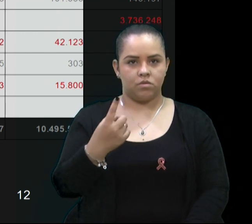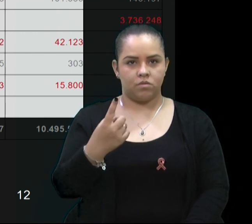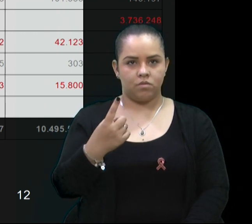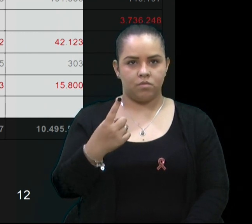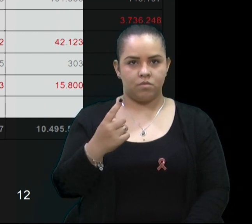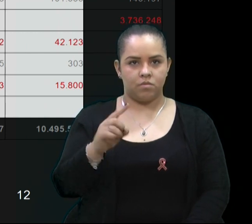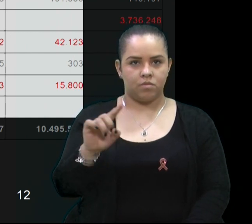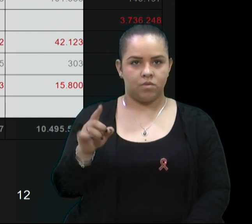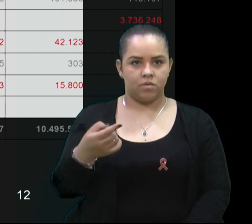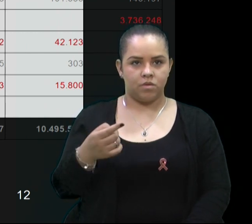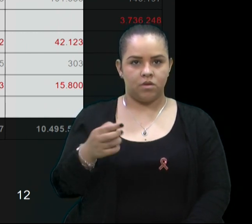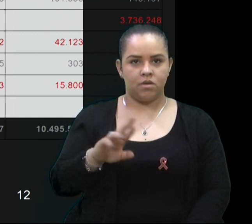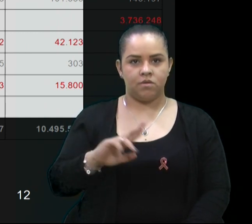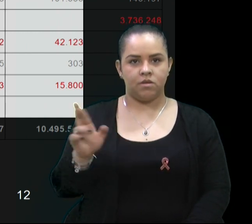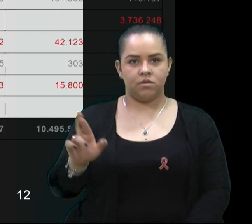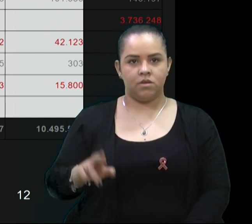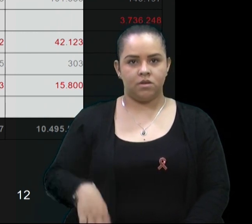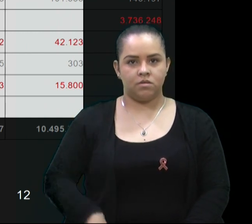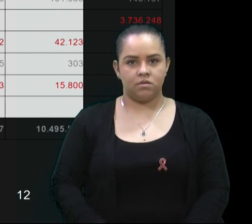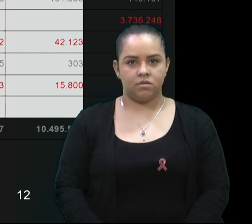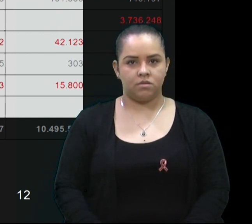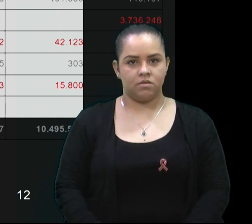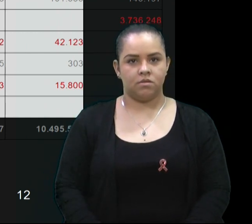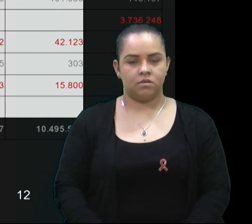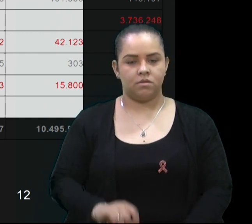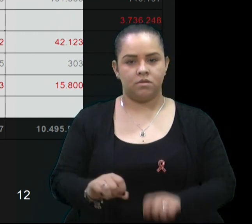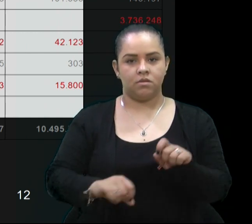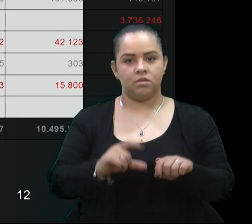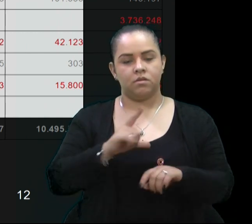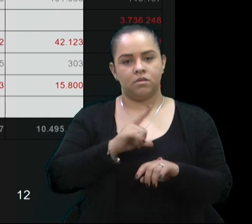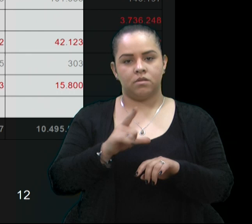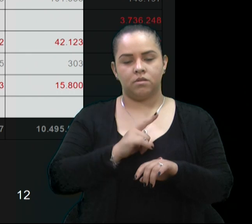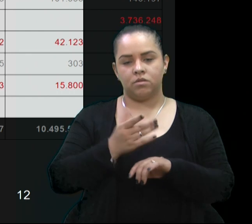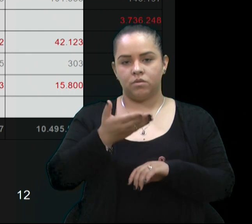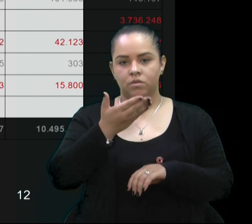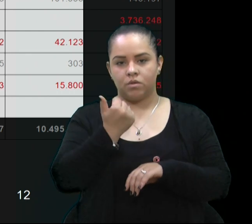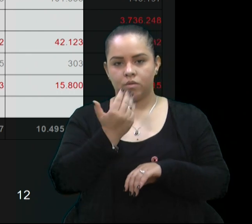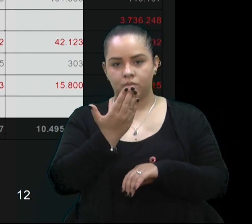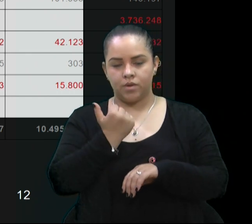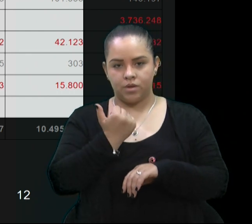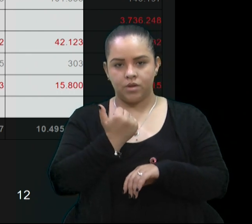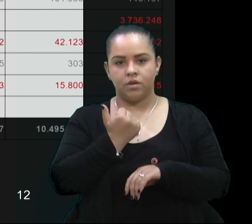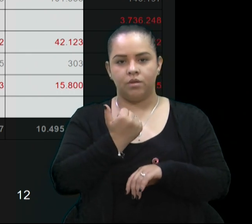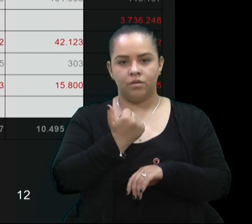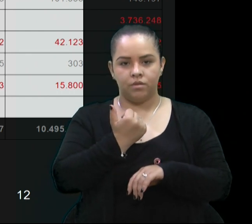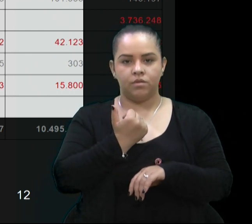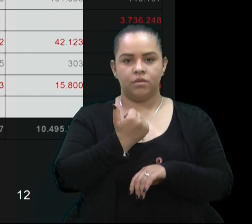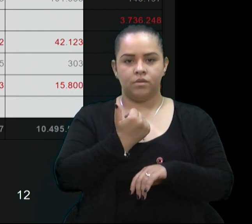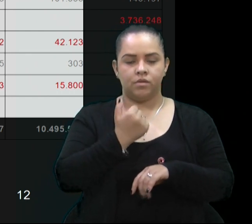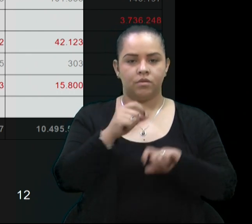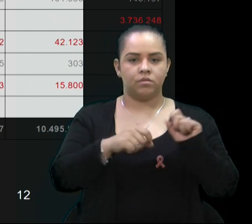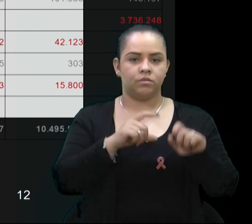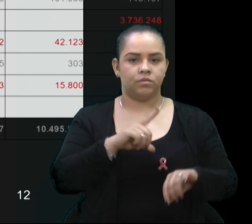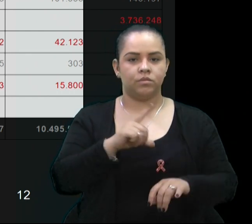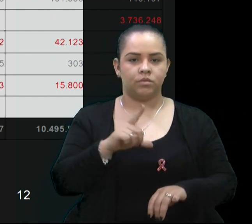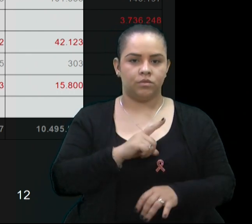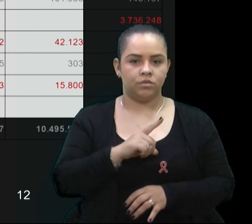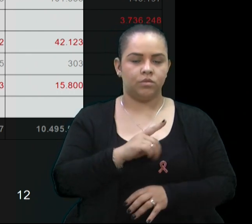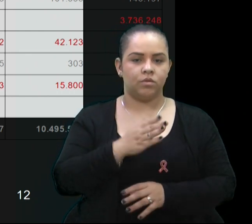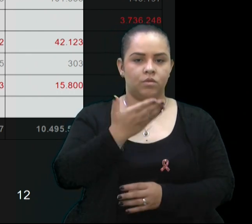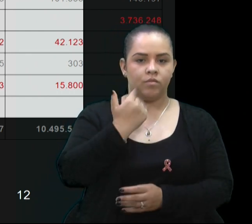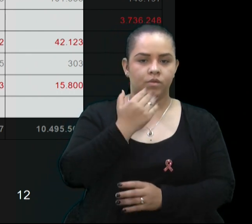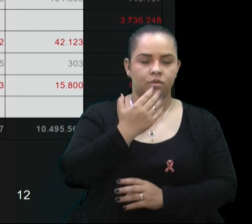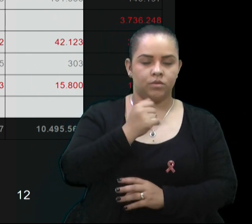Voltando uma linha, auxílio alimentação, paga com verbas do município, R$